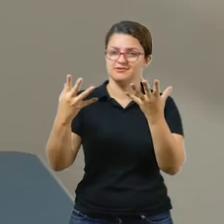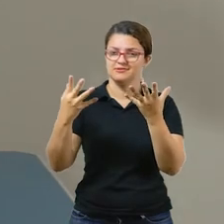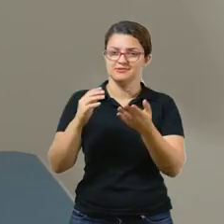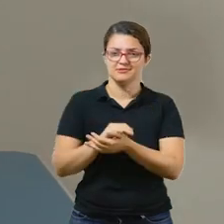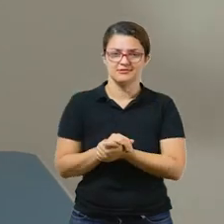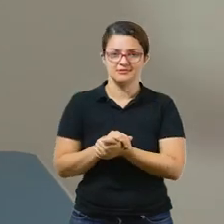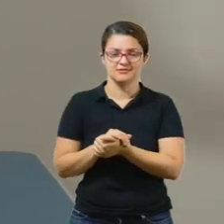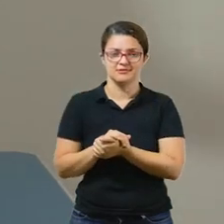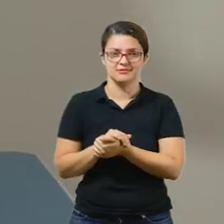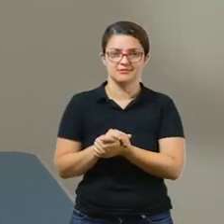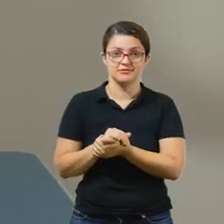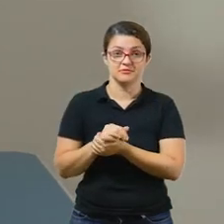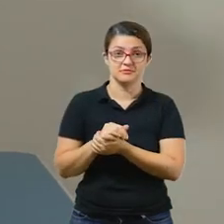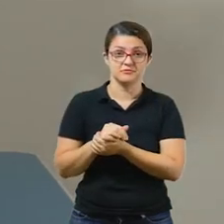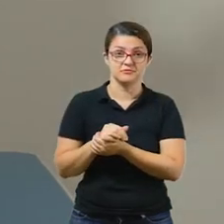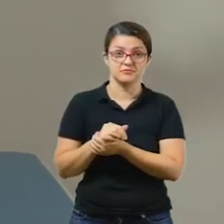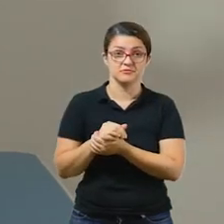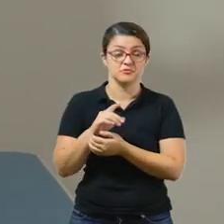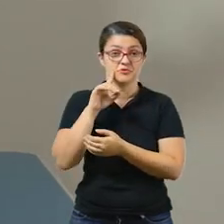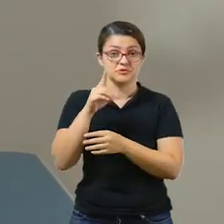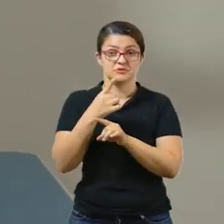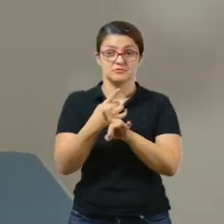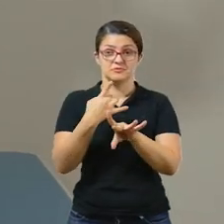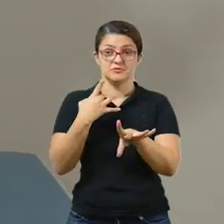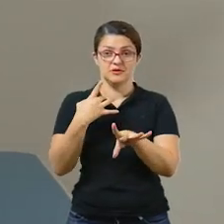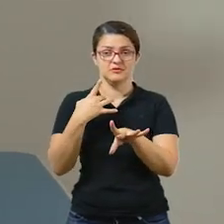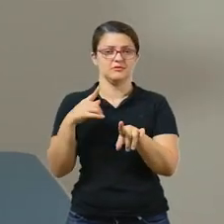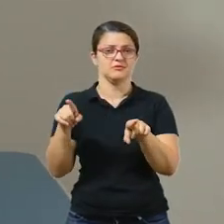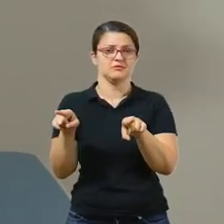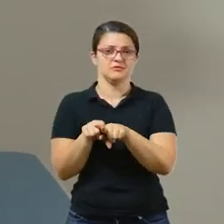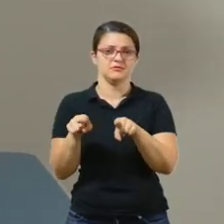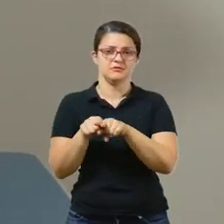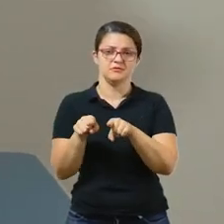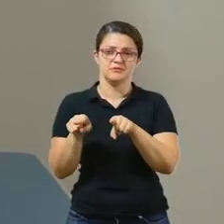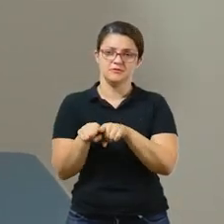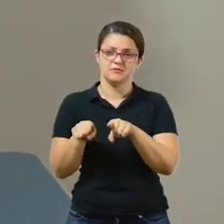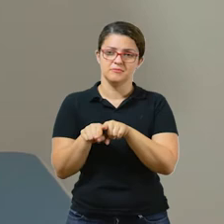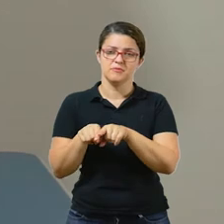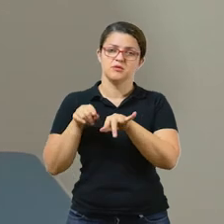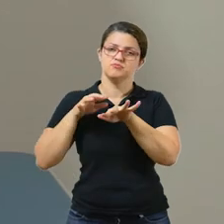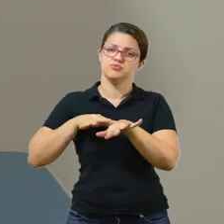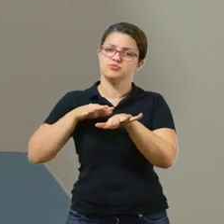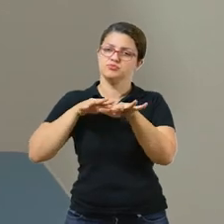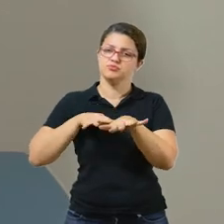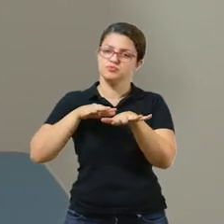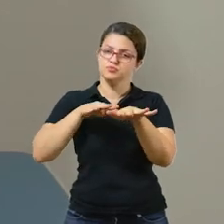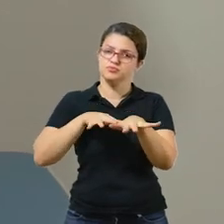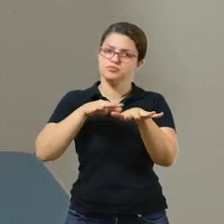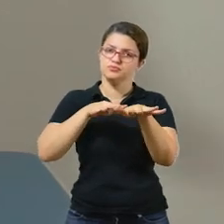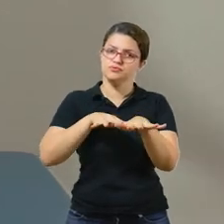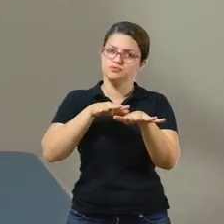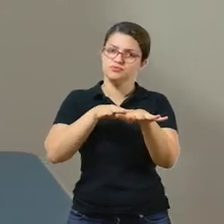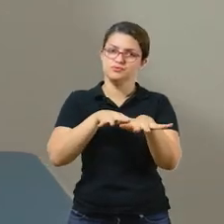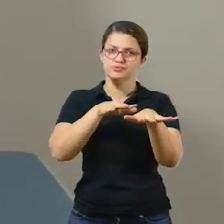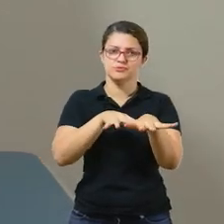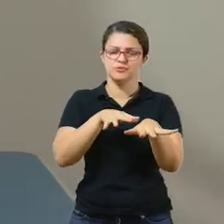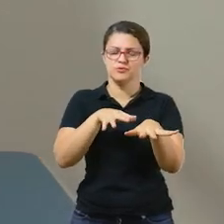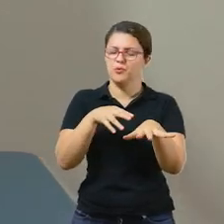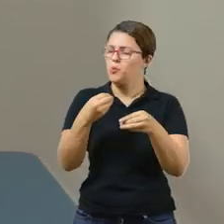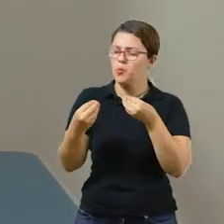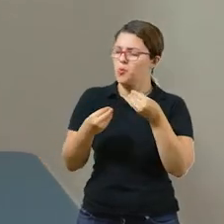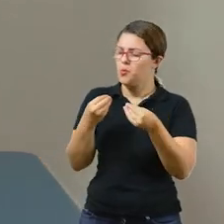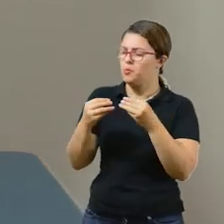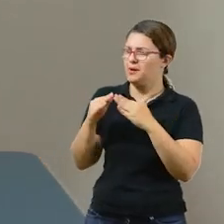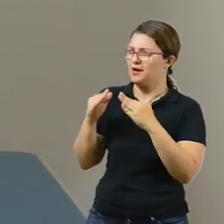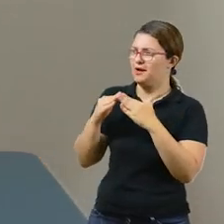que são as parades, que nada mais é do que desfile. Que tal nós fazermos um desfile em casa? Como assim